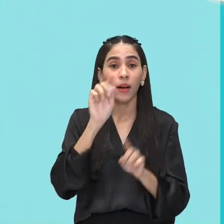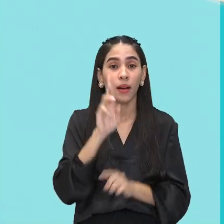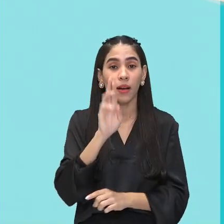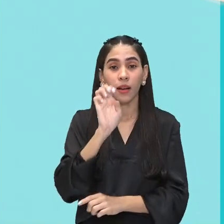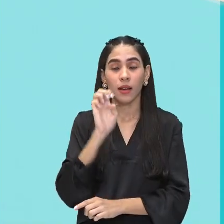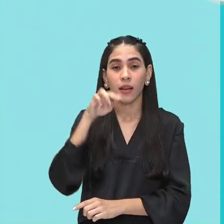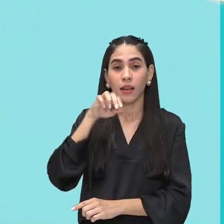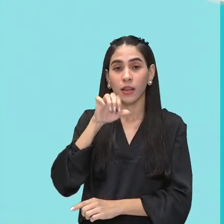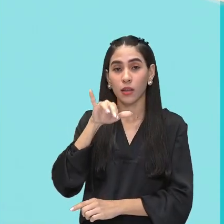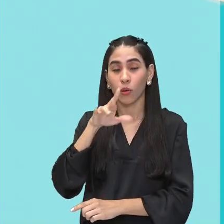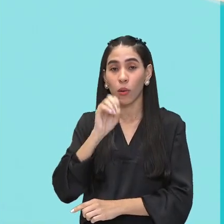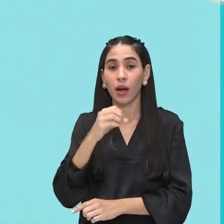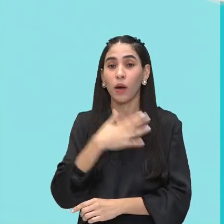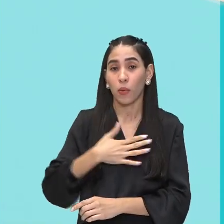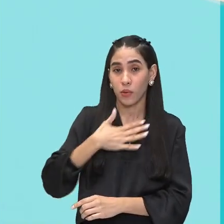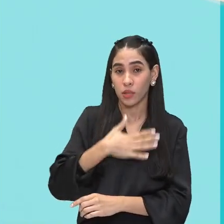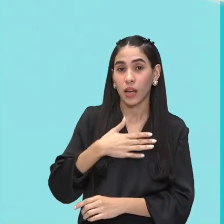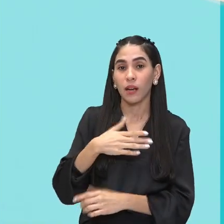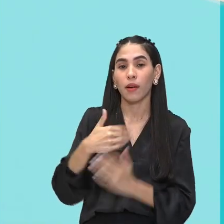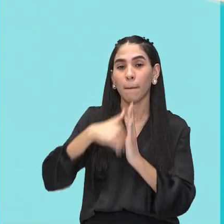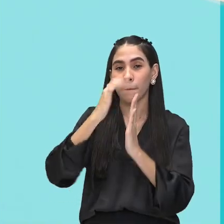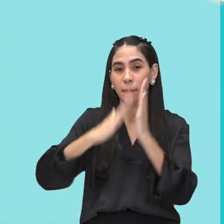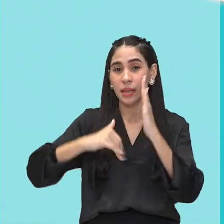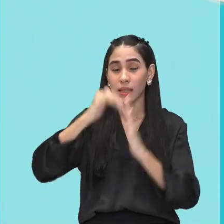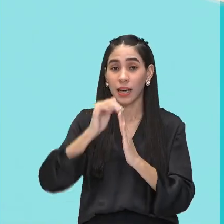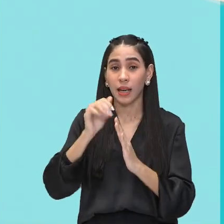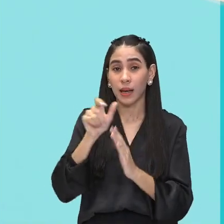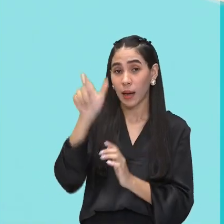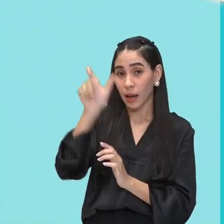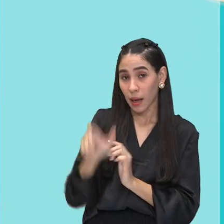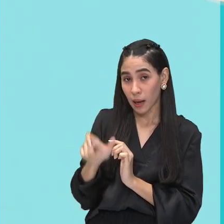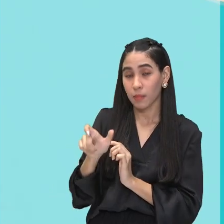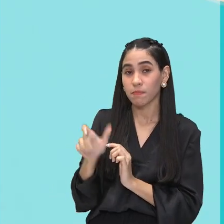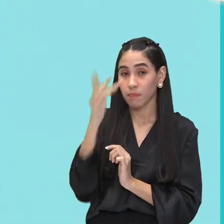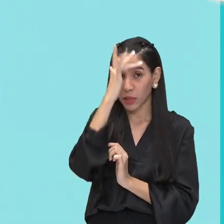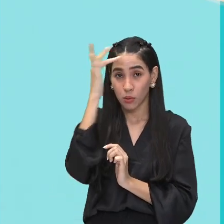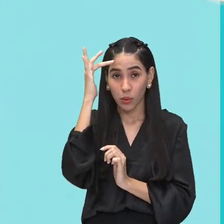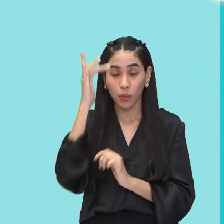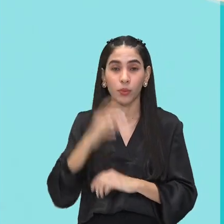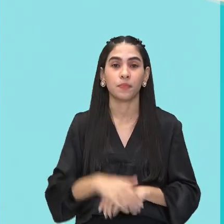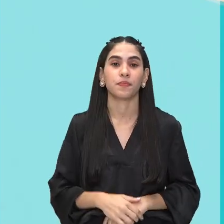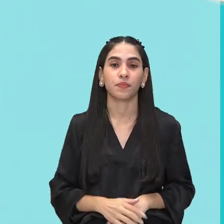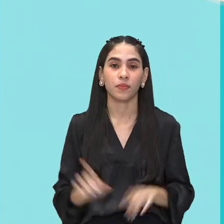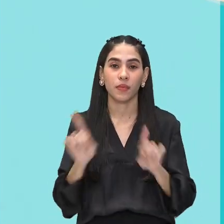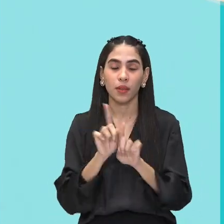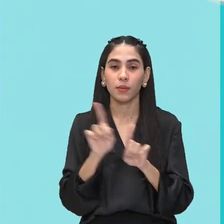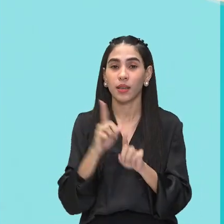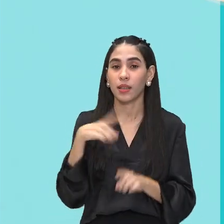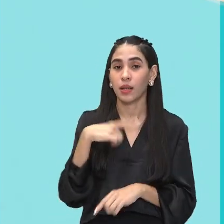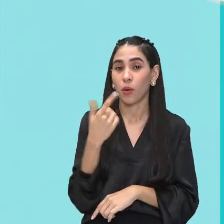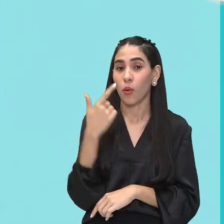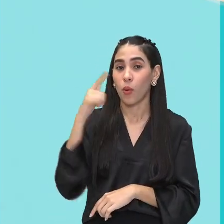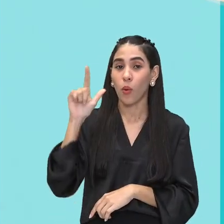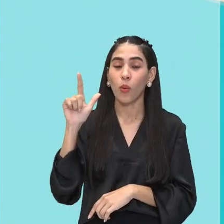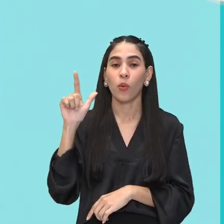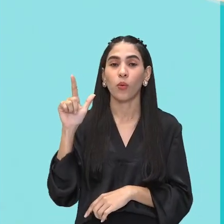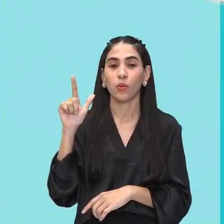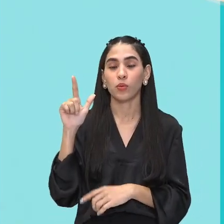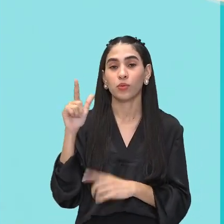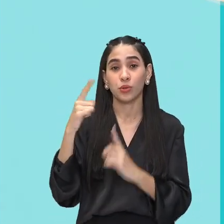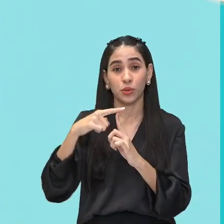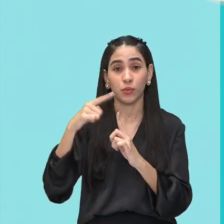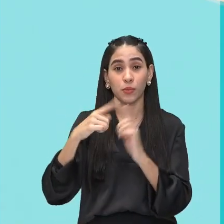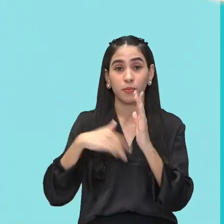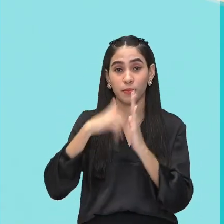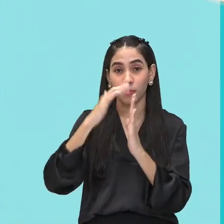de pintar pessoas, o cotidiano da vida parisiense. E também nós temos um outro estilo de pintura